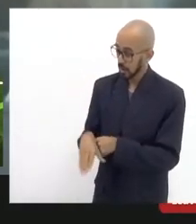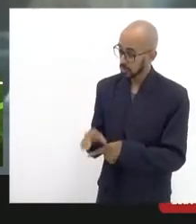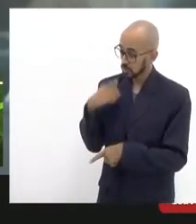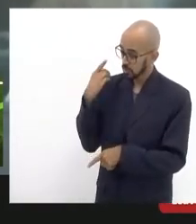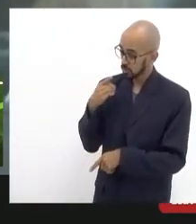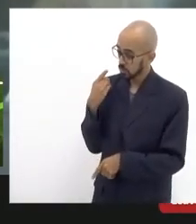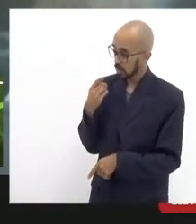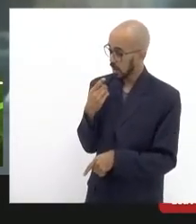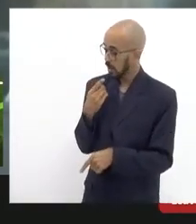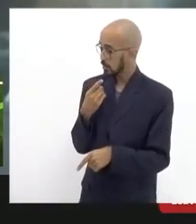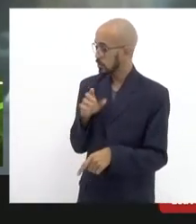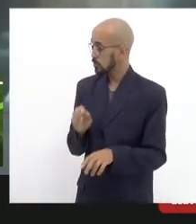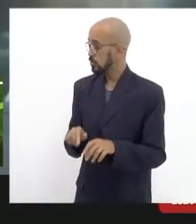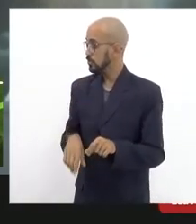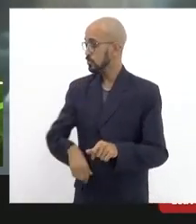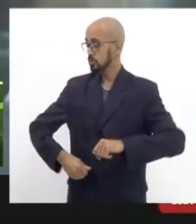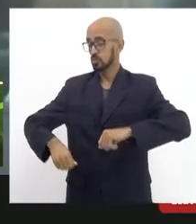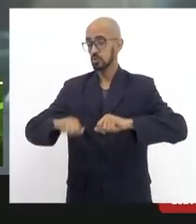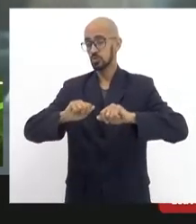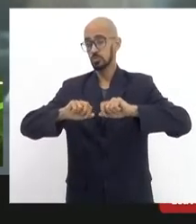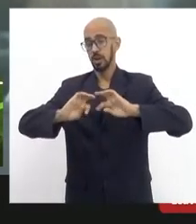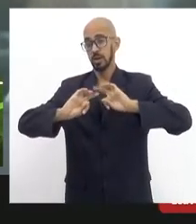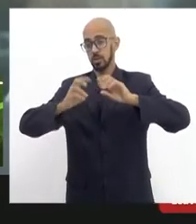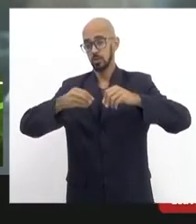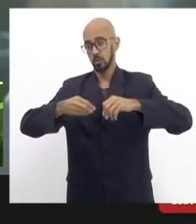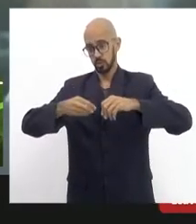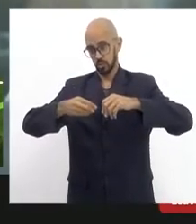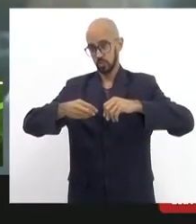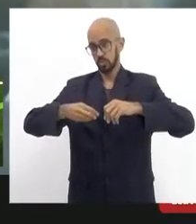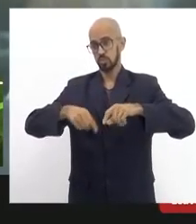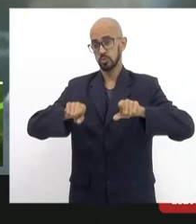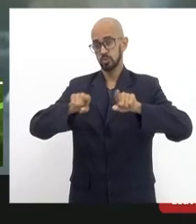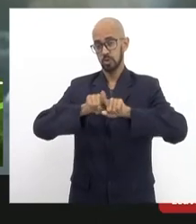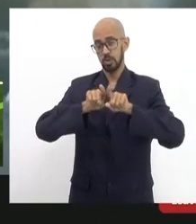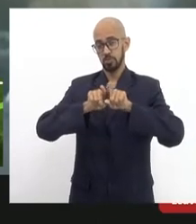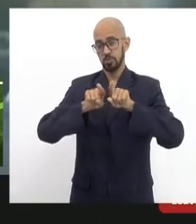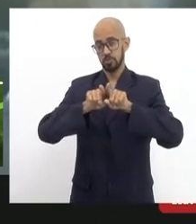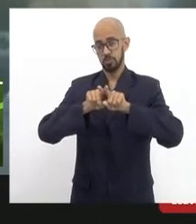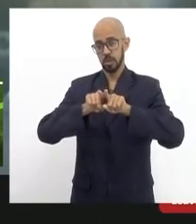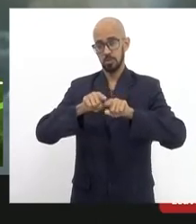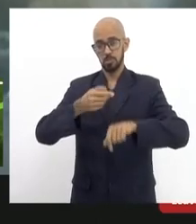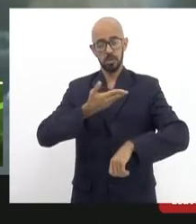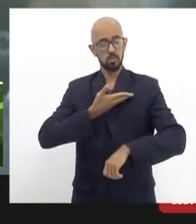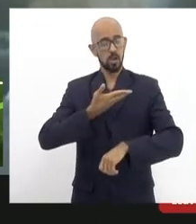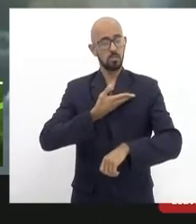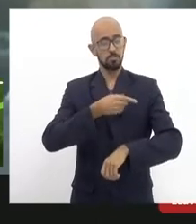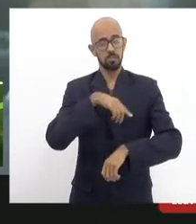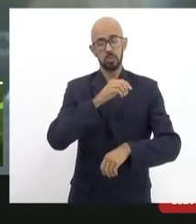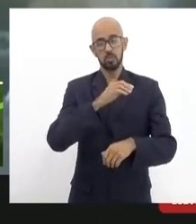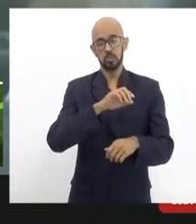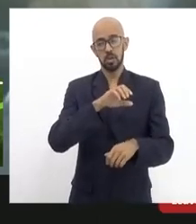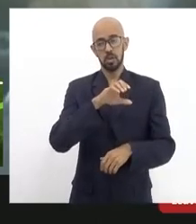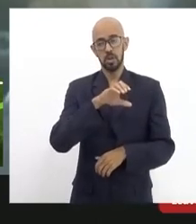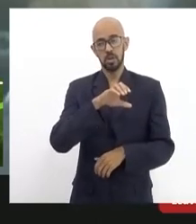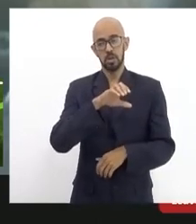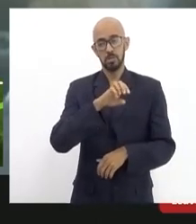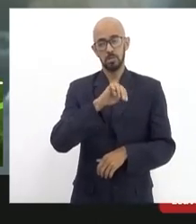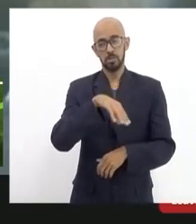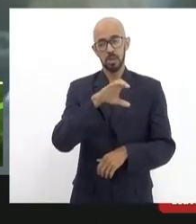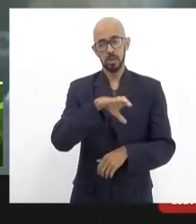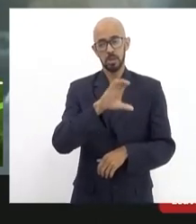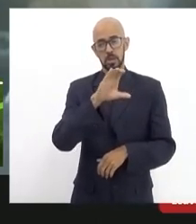cumprimentar aqui a todos e todas a pessoa do companheiro e deputado Carlos Mink cumprimentar todos os